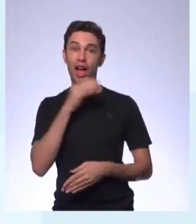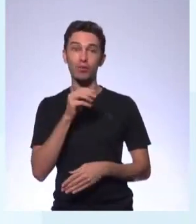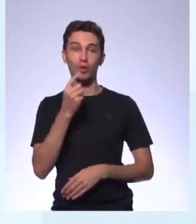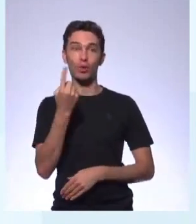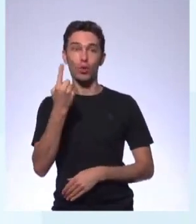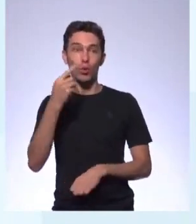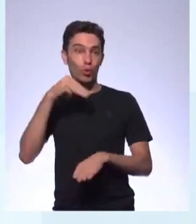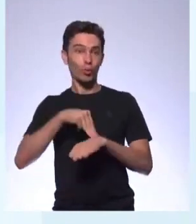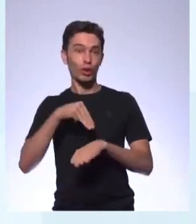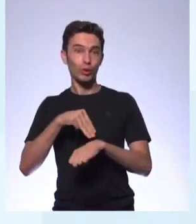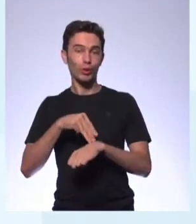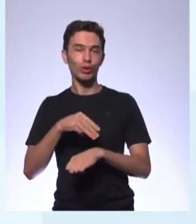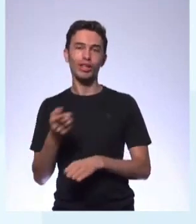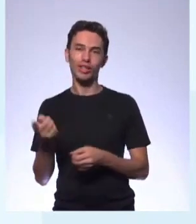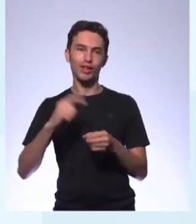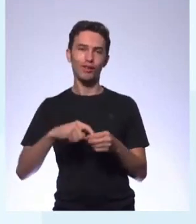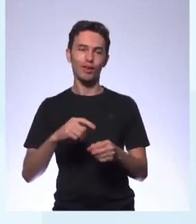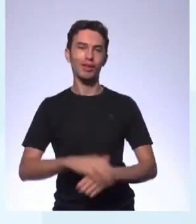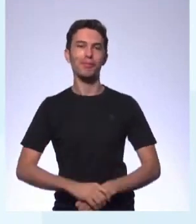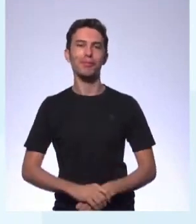minuto e a gente já volta.